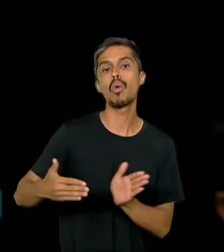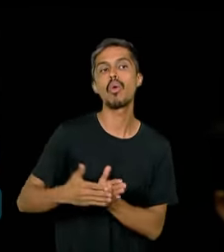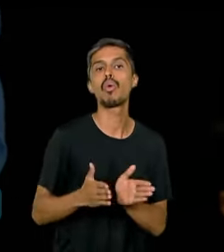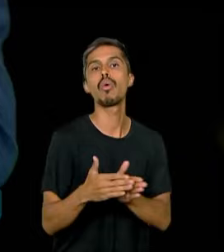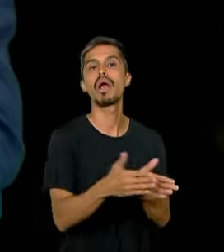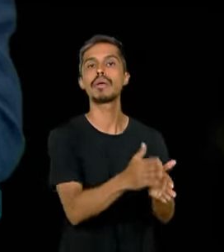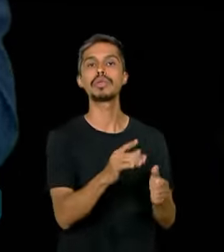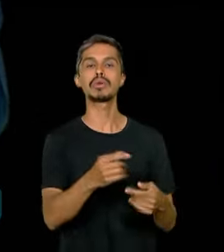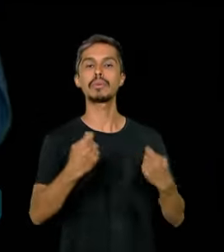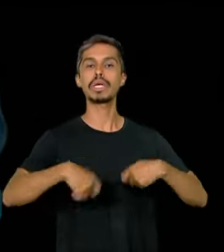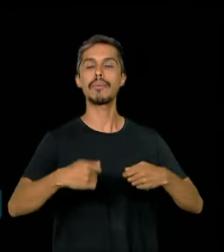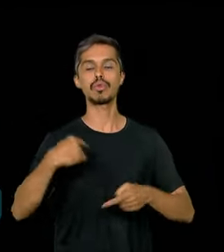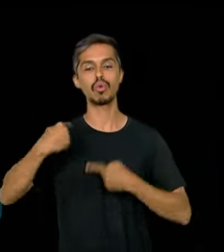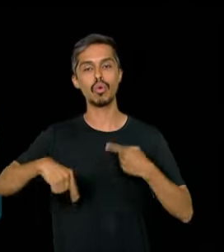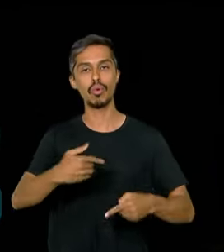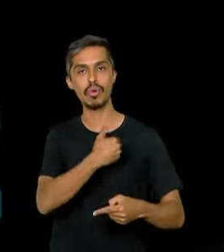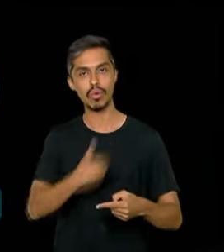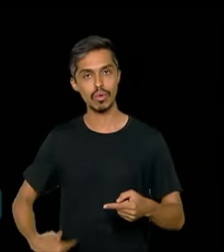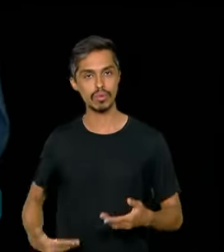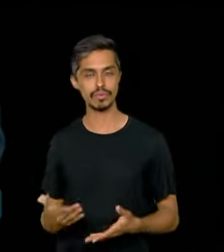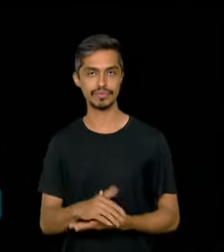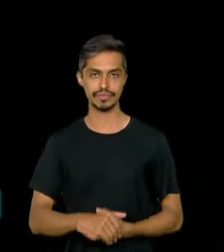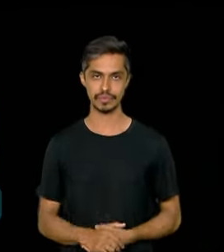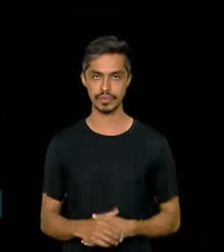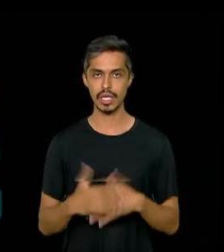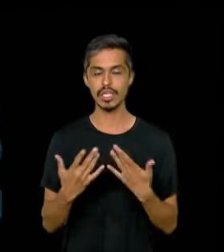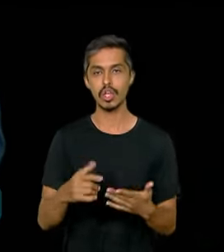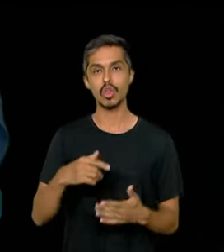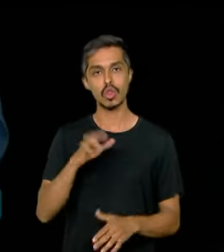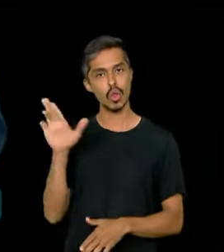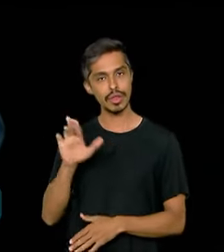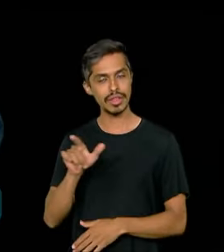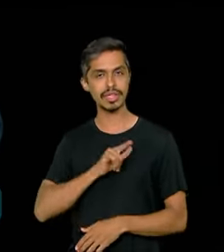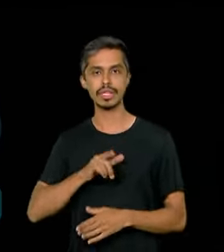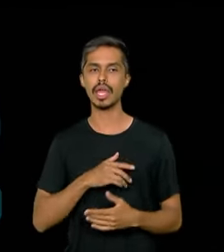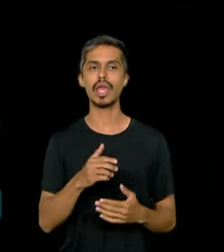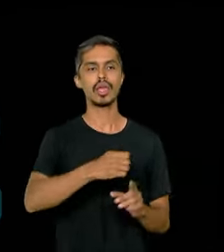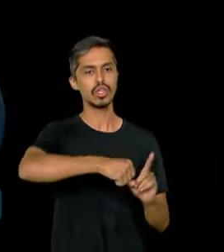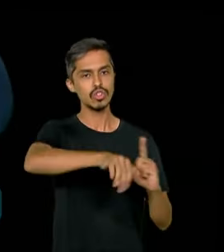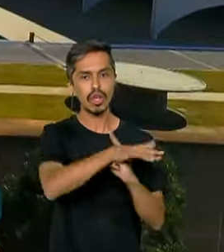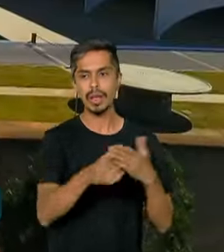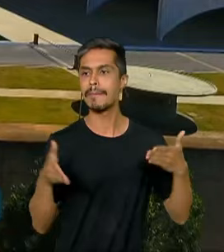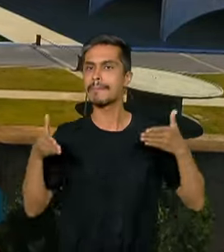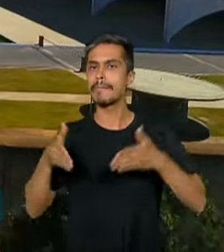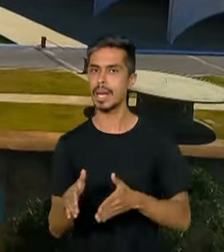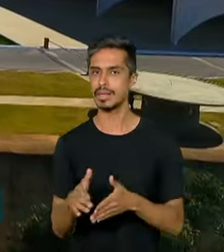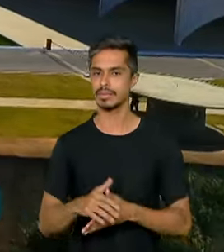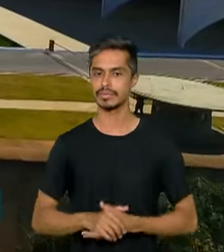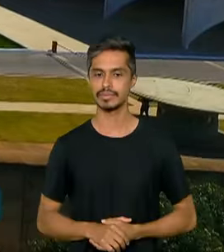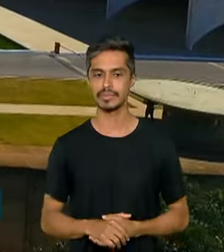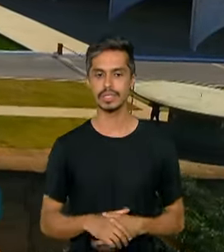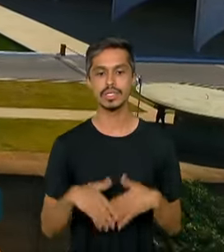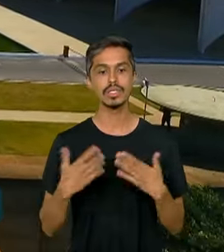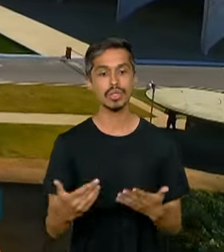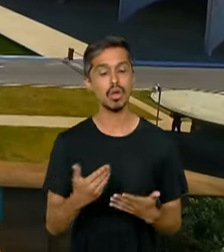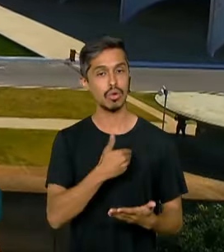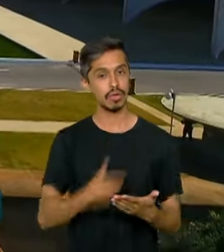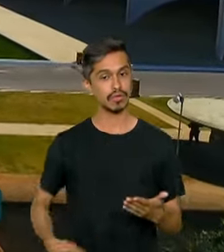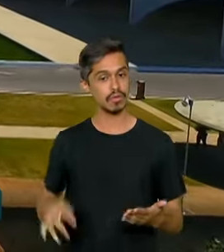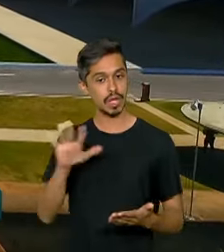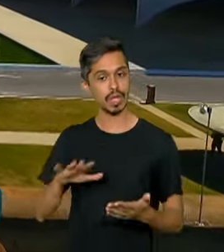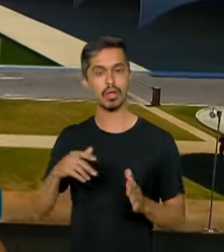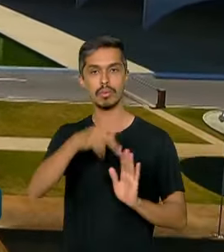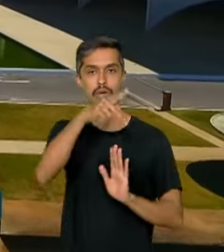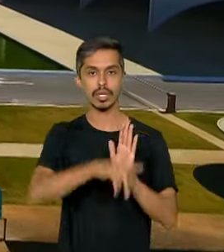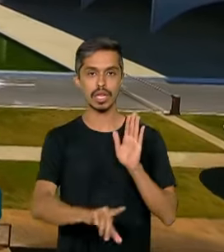Por isso, no governo Lula, temos uma política nacional de participação social. O governo federal deve encaminhar o